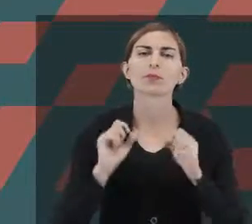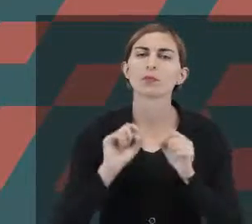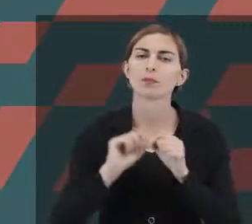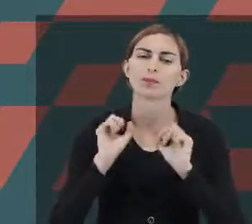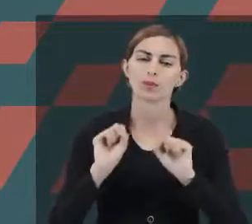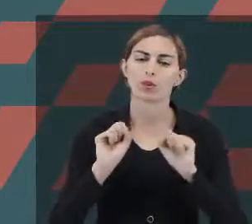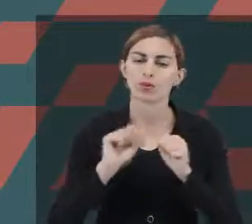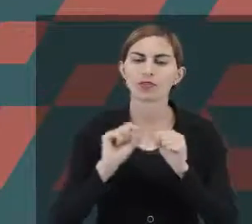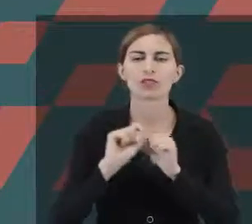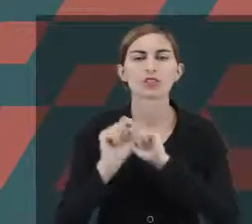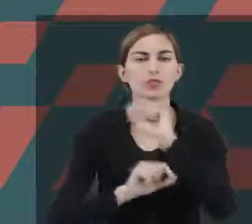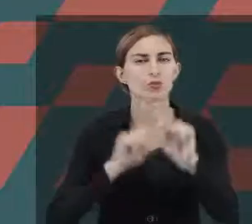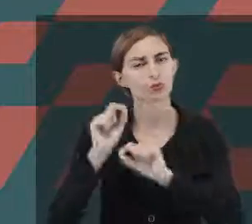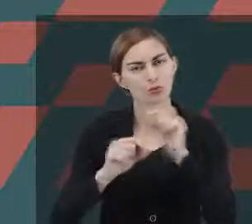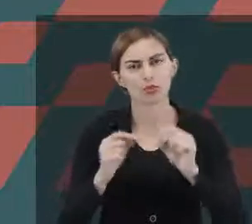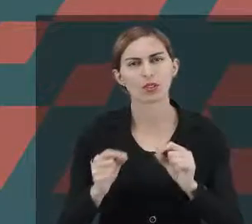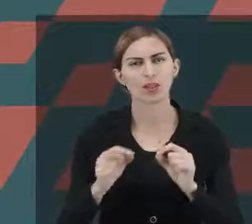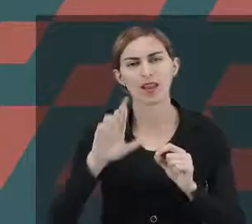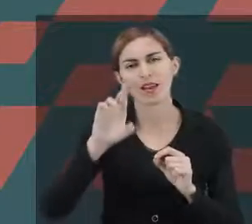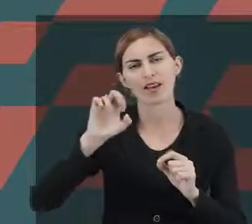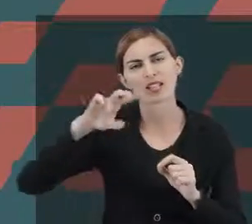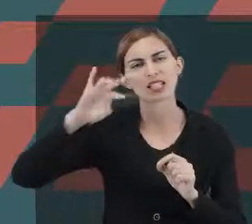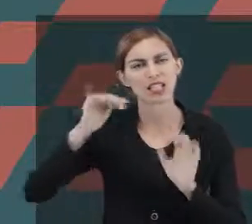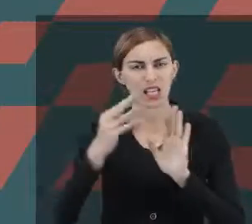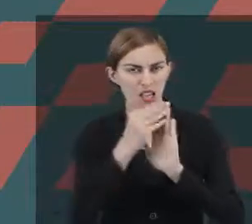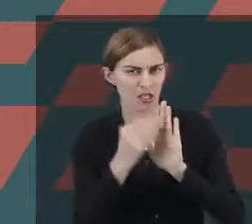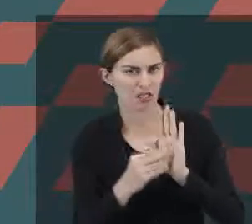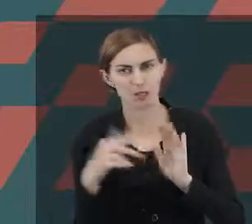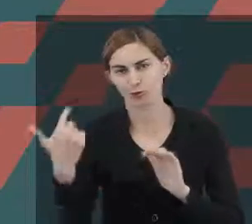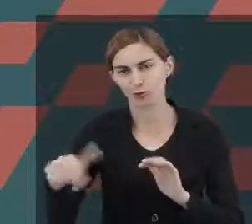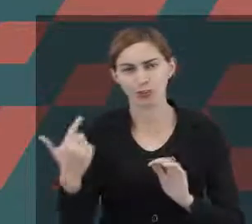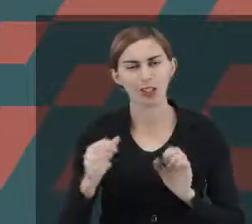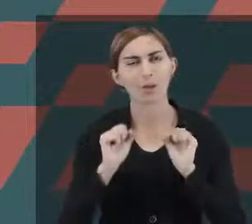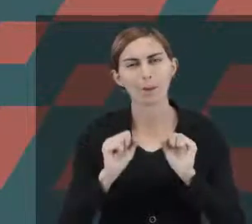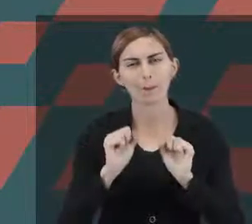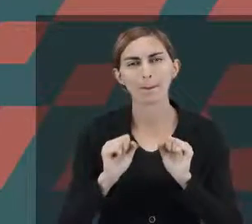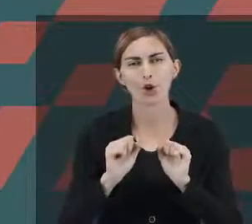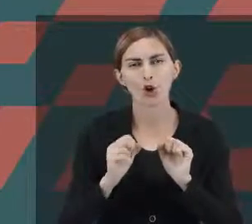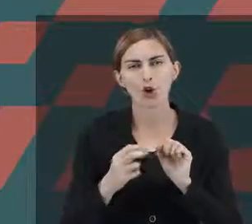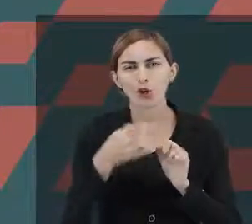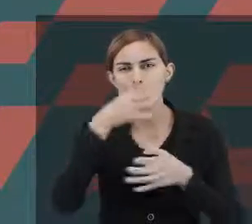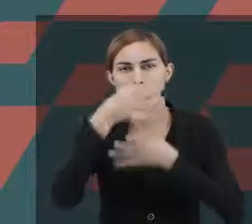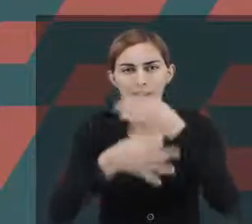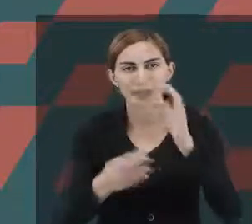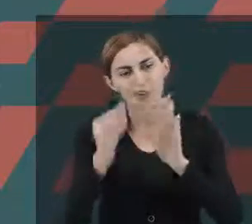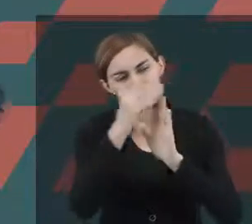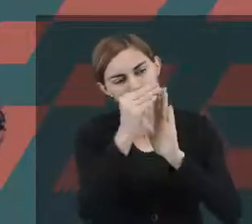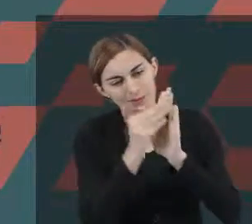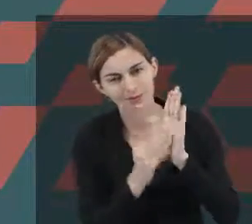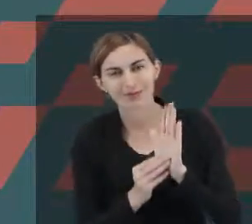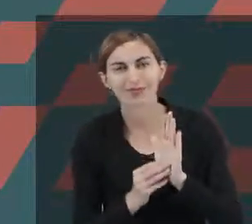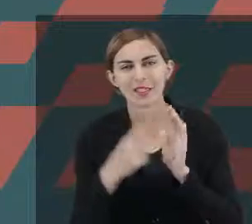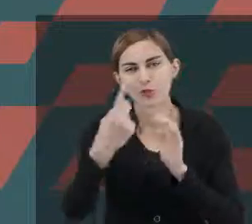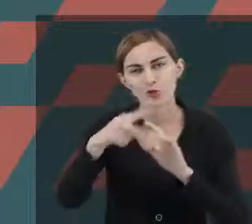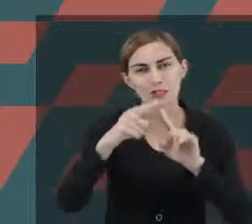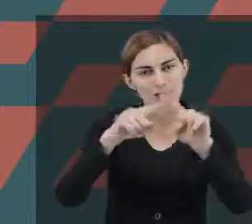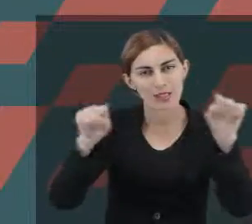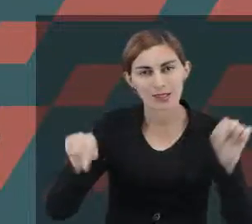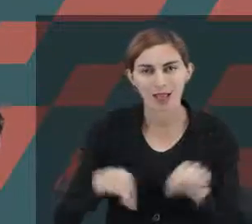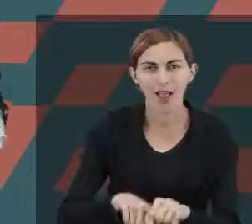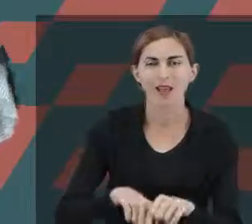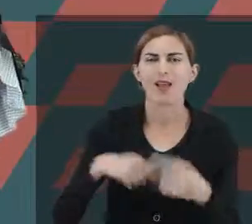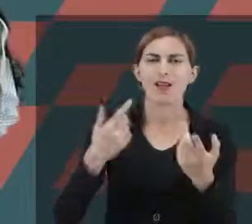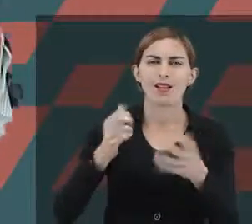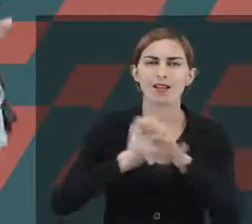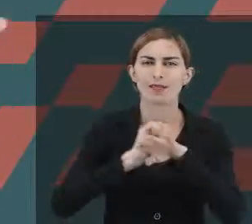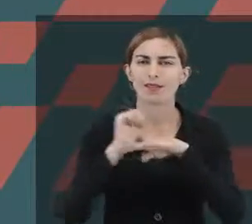fazer? Eu sempre digo que receita não existe. Mas a gente pode apresentar ingredientes onde cada um, lá no seu cantinho, na sua sala de